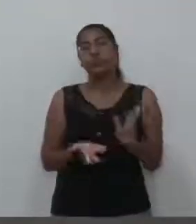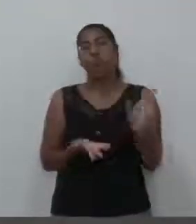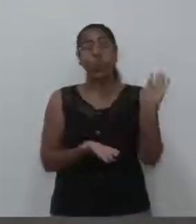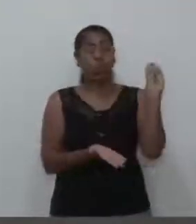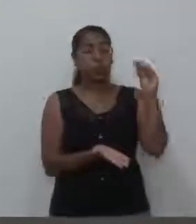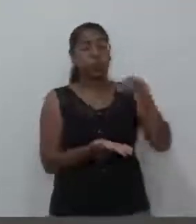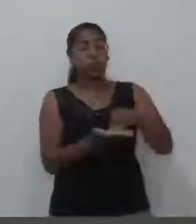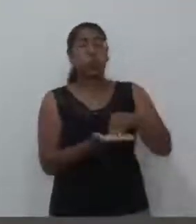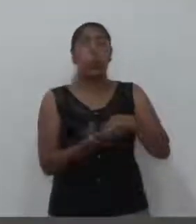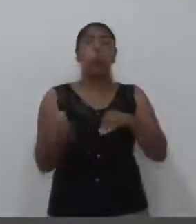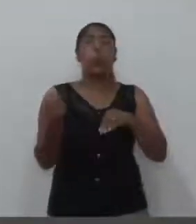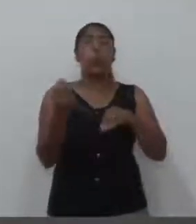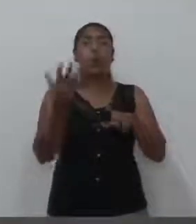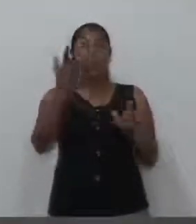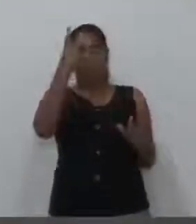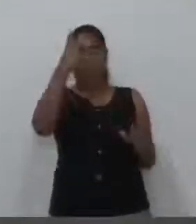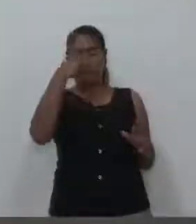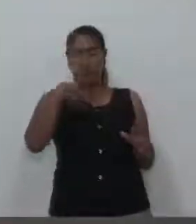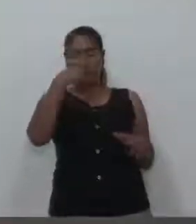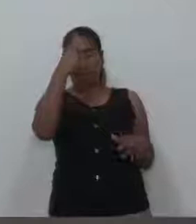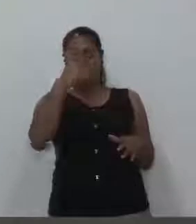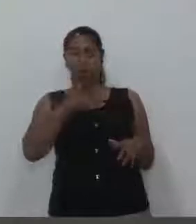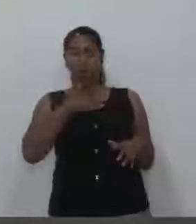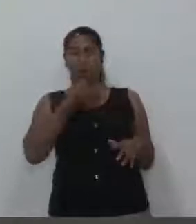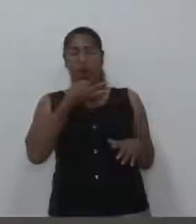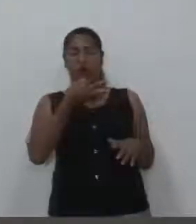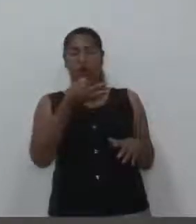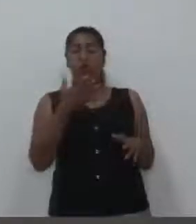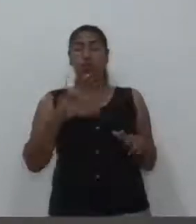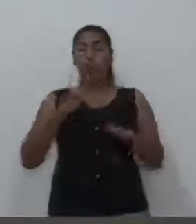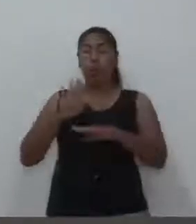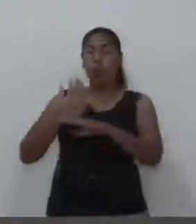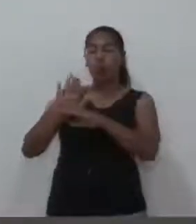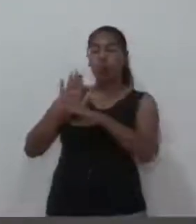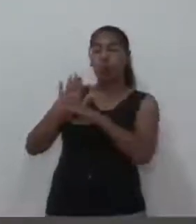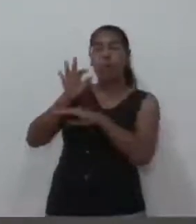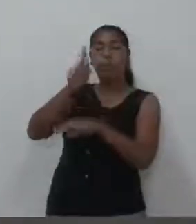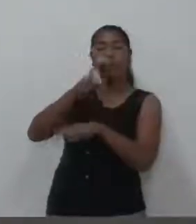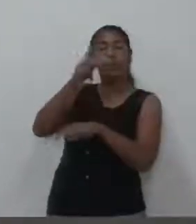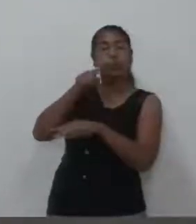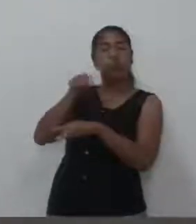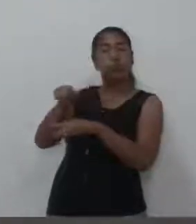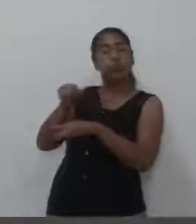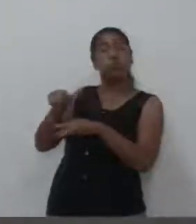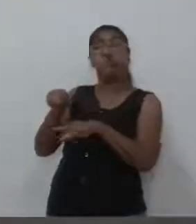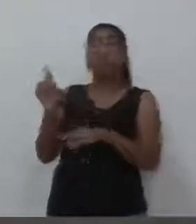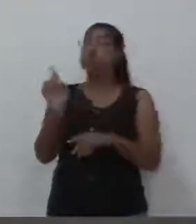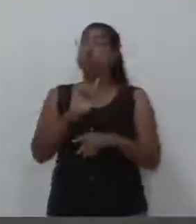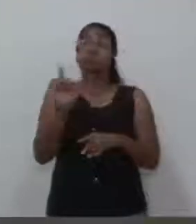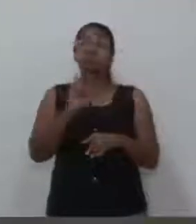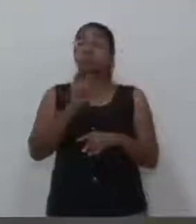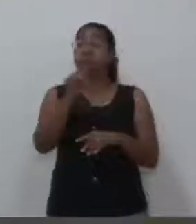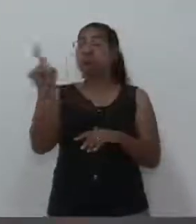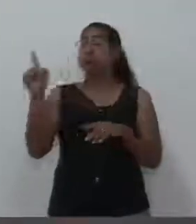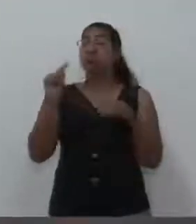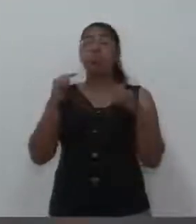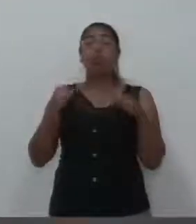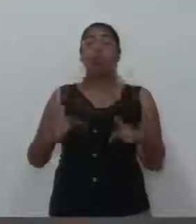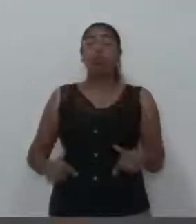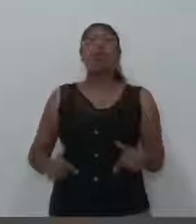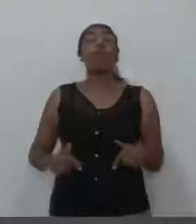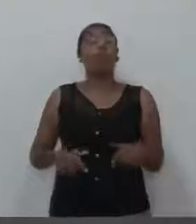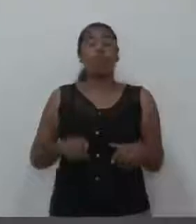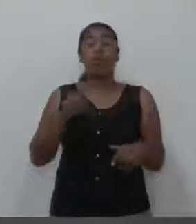pessoais, as suas convicções políticas interferindo naquilo que relatam. Eu vi